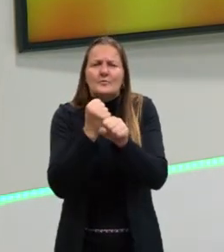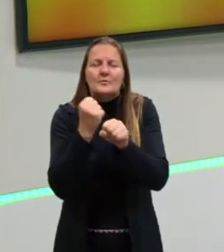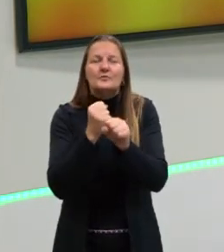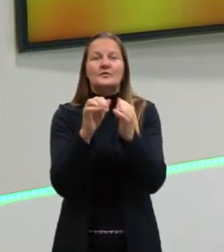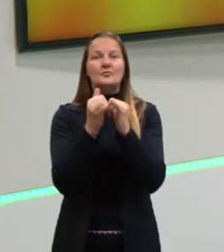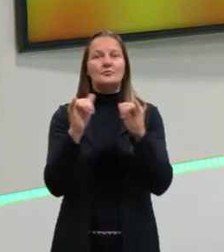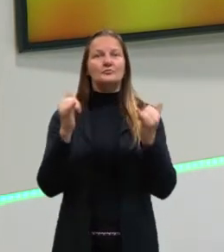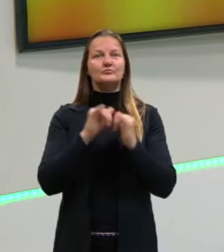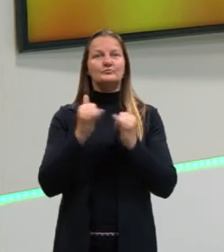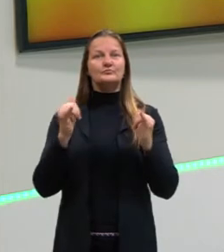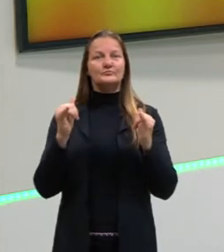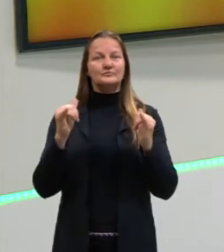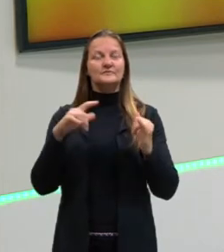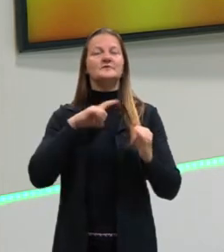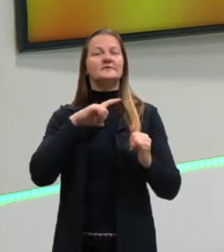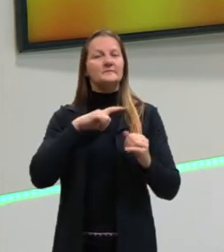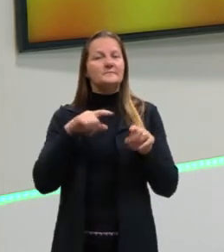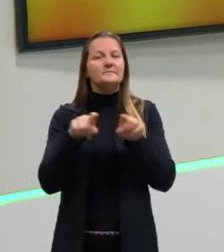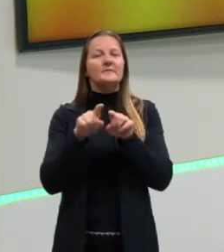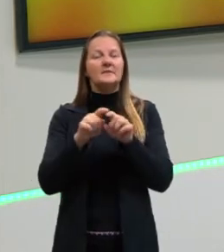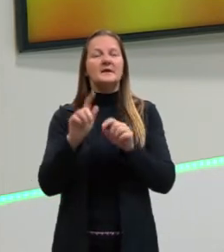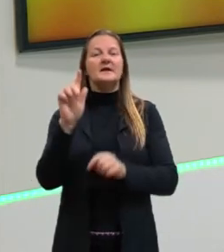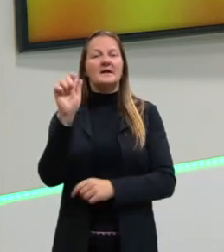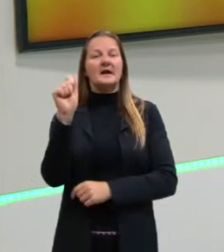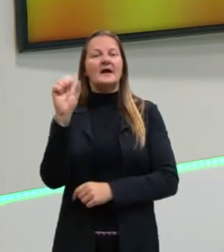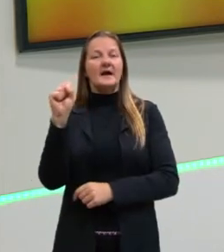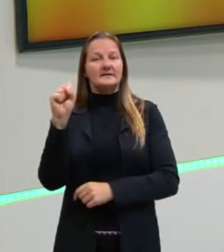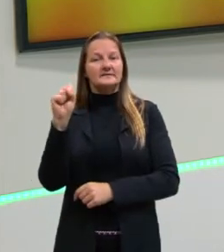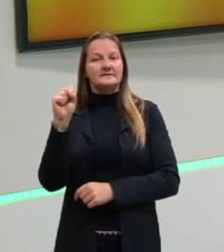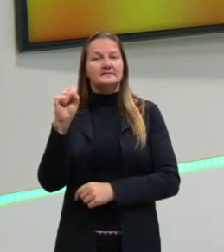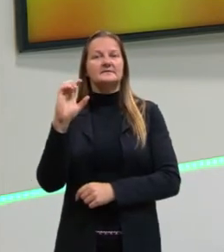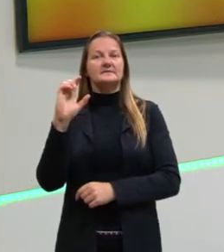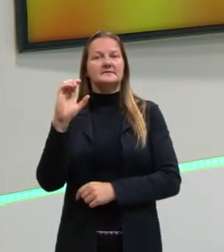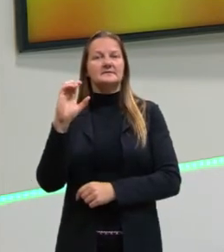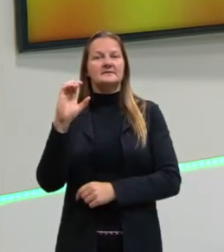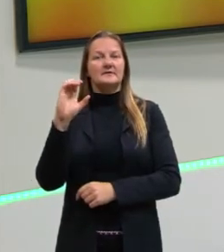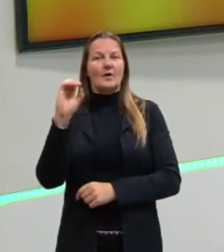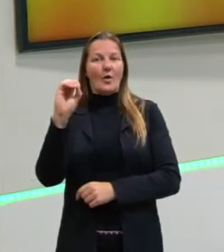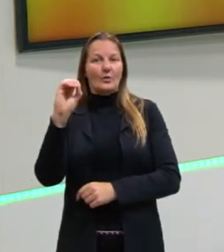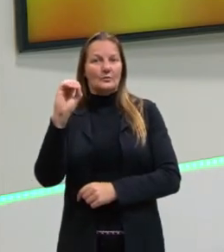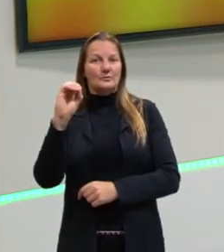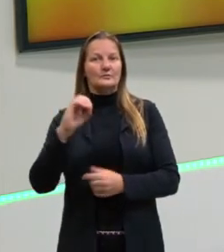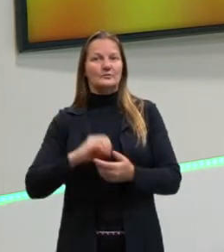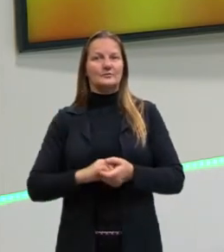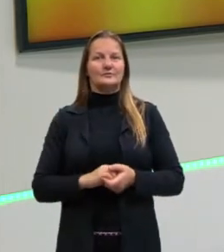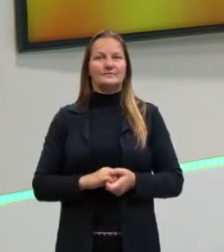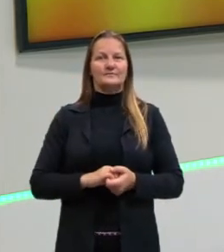energia e também de gás carbônico. Desculpa, gás oxigênio.